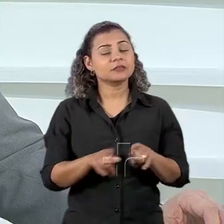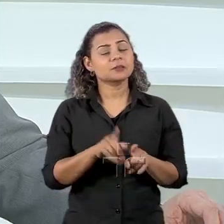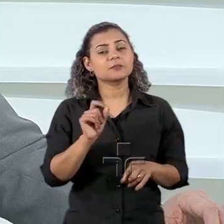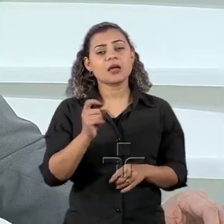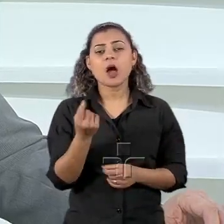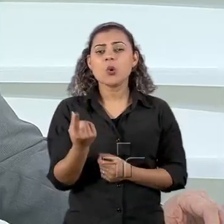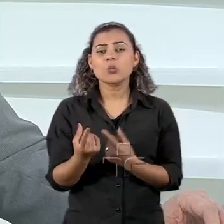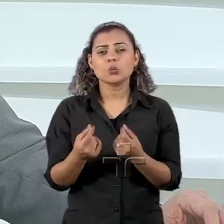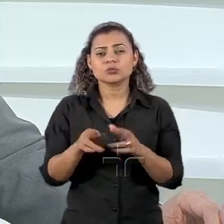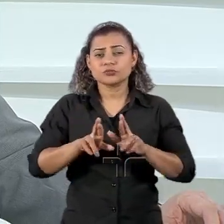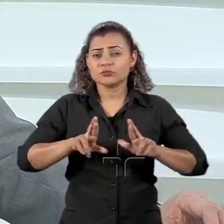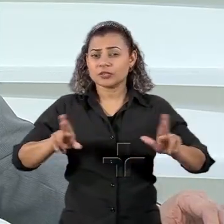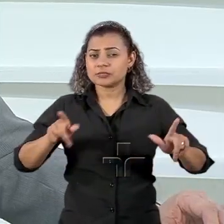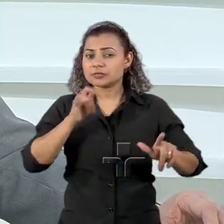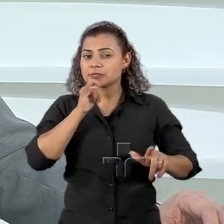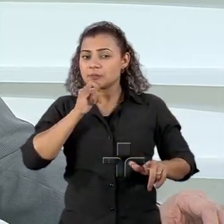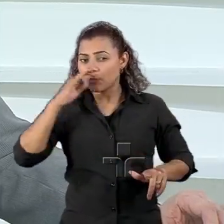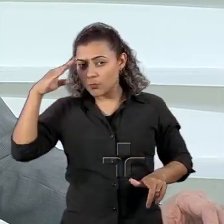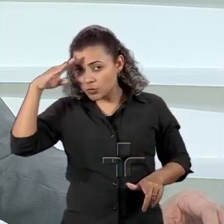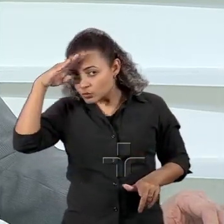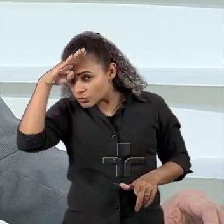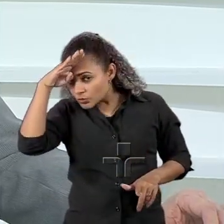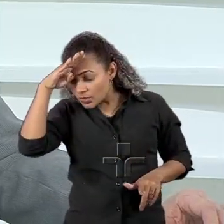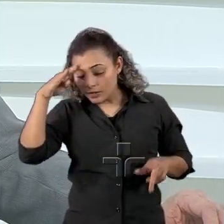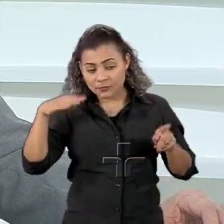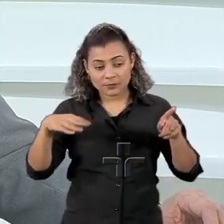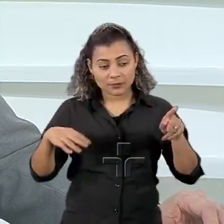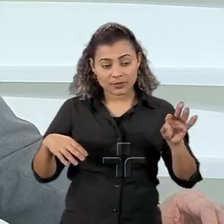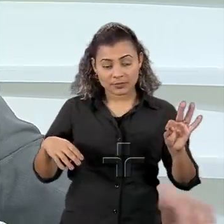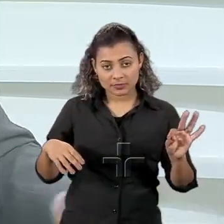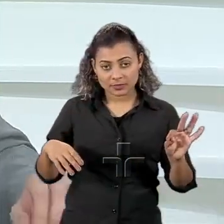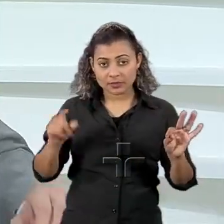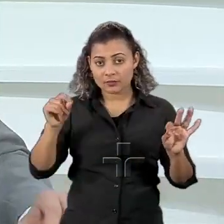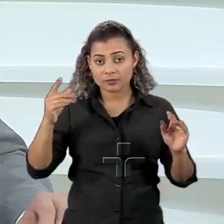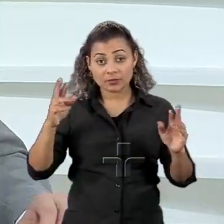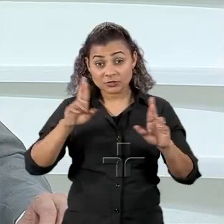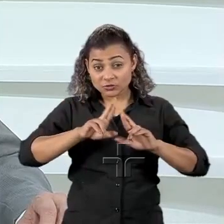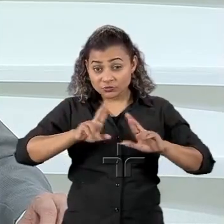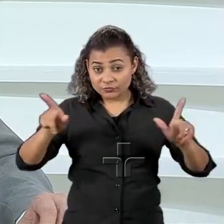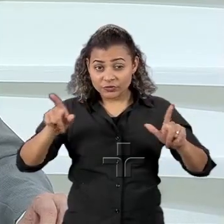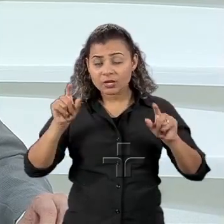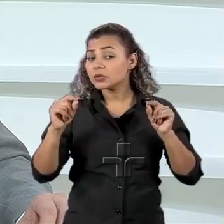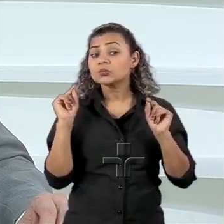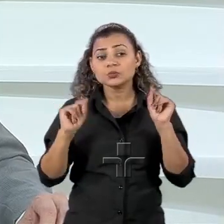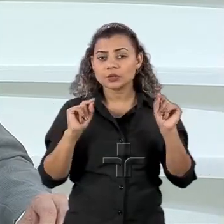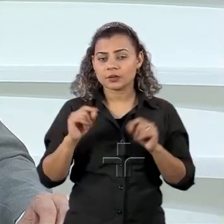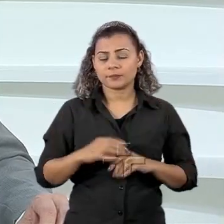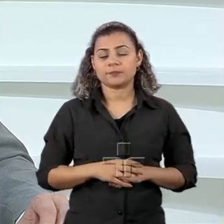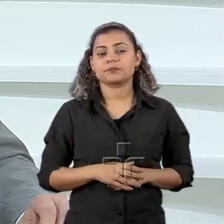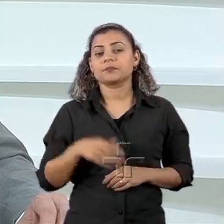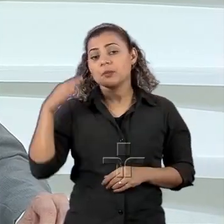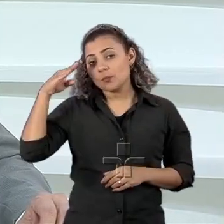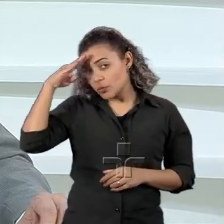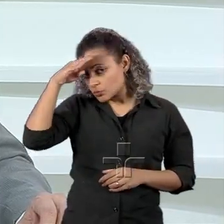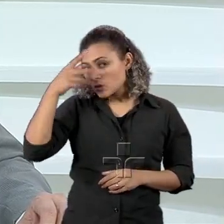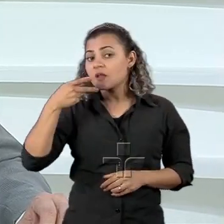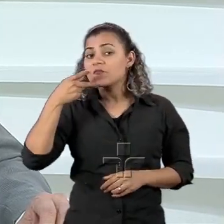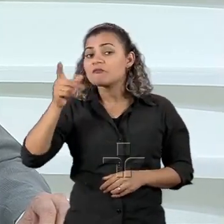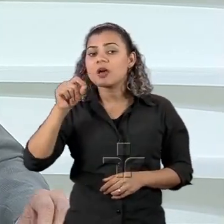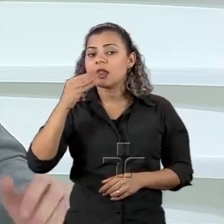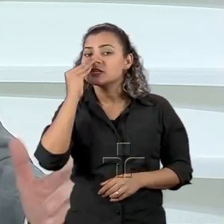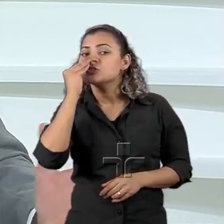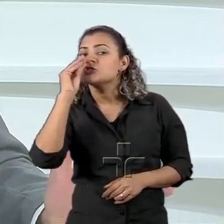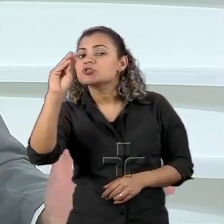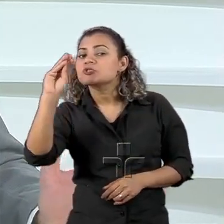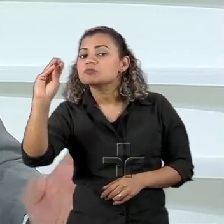diferenciam o que o candidato Bolsonaro tem falado sobre a inserção do Brasil no mundo, é um pouco de um desprezo, de